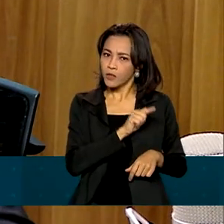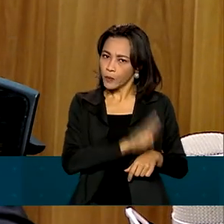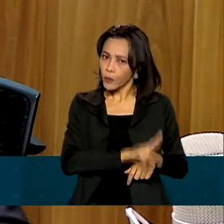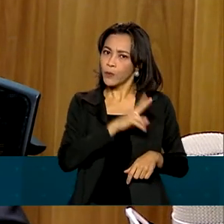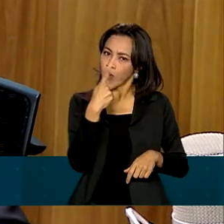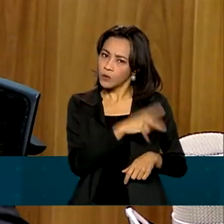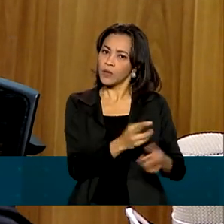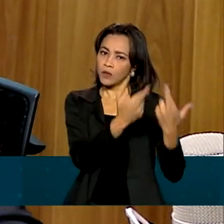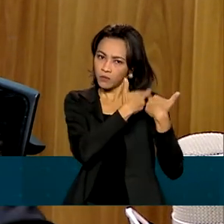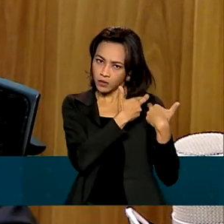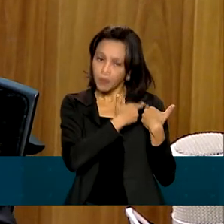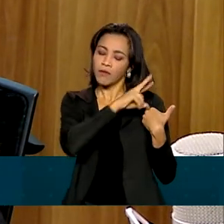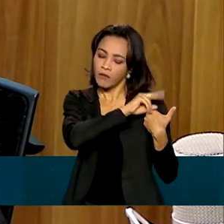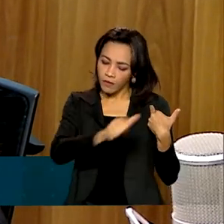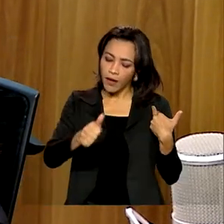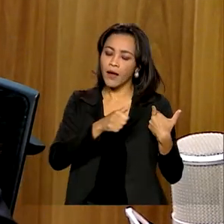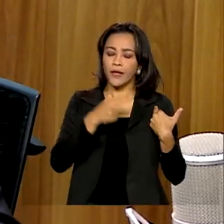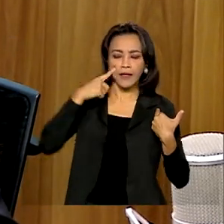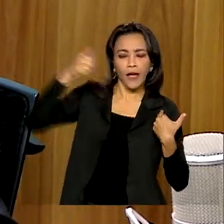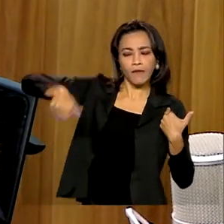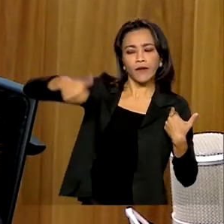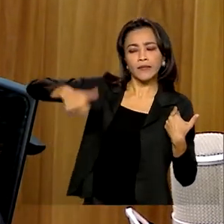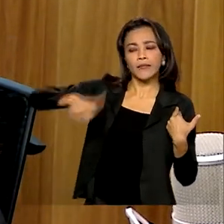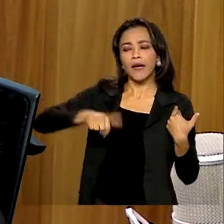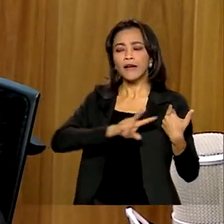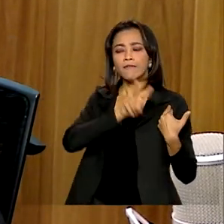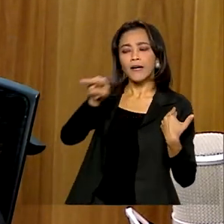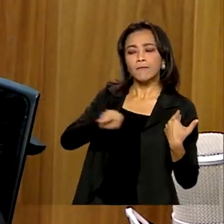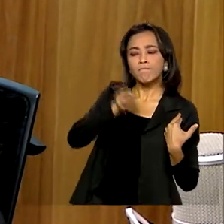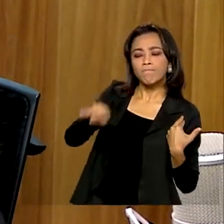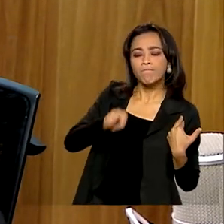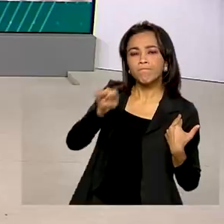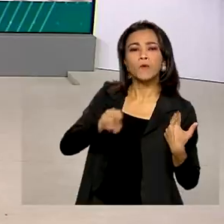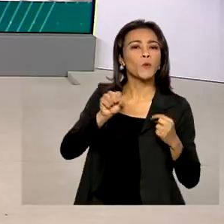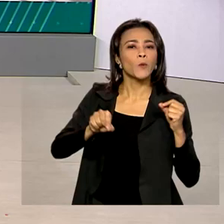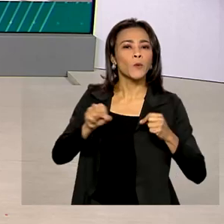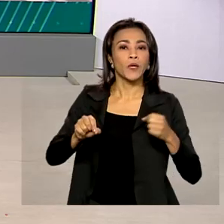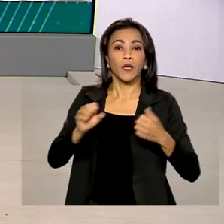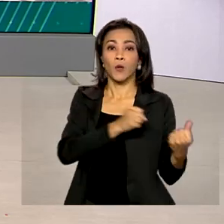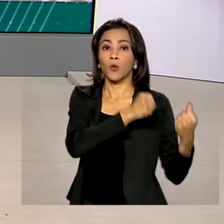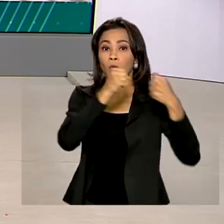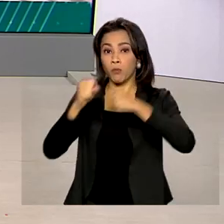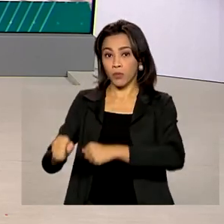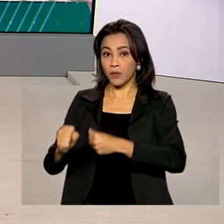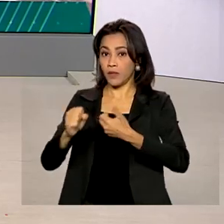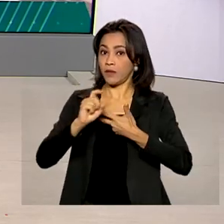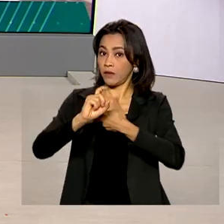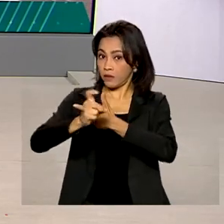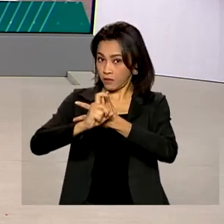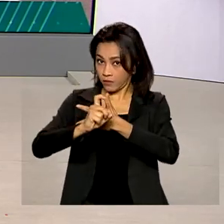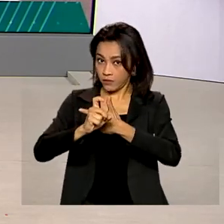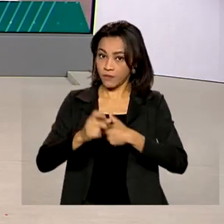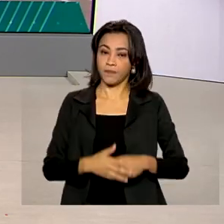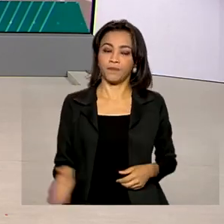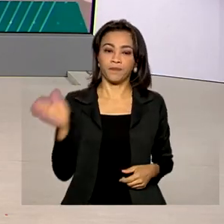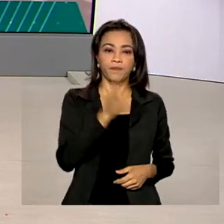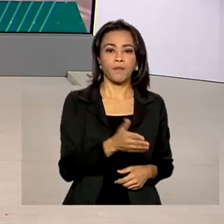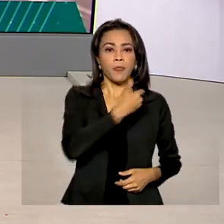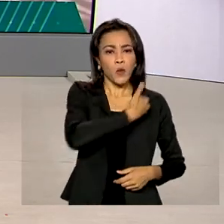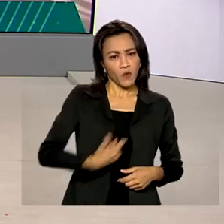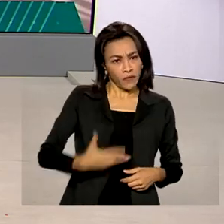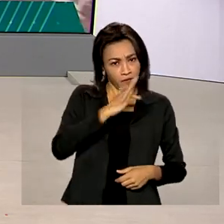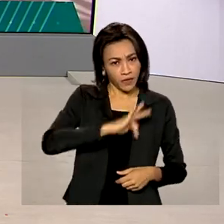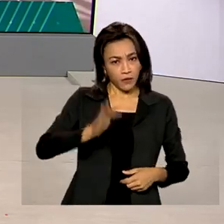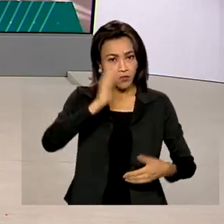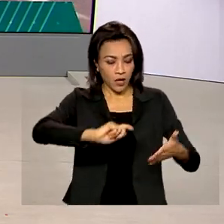do Executivo, fará essa análise, assessorando o Poder Executivo. O governo federal sancionou a lei que